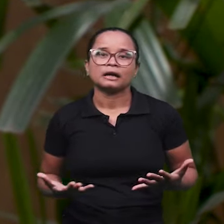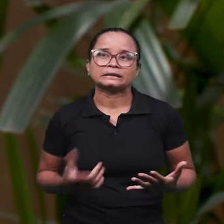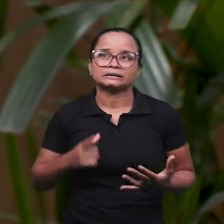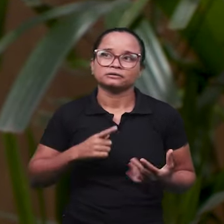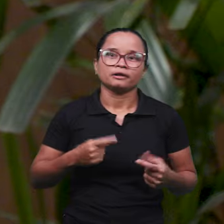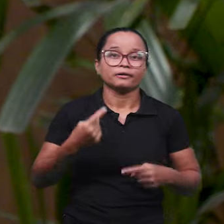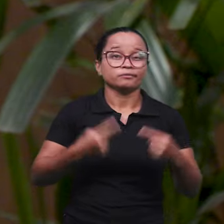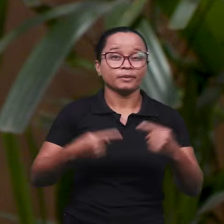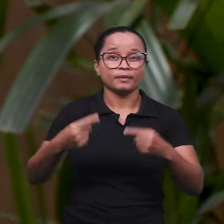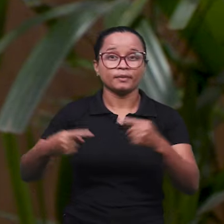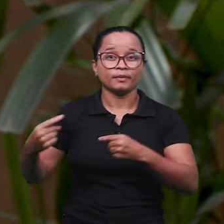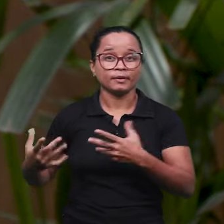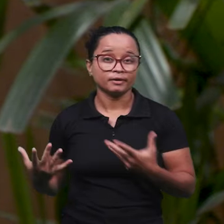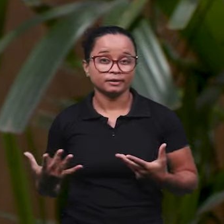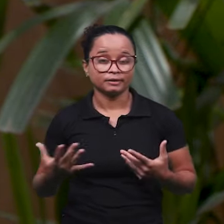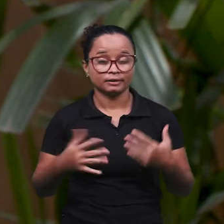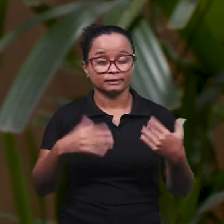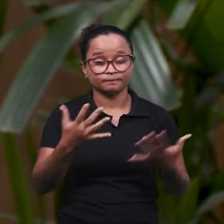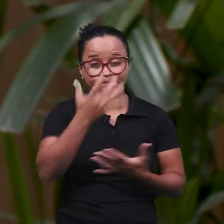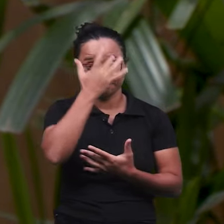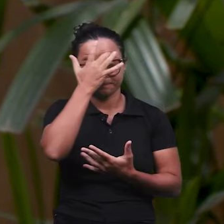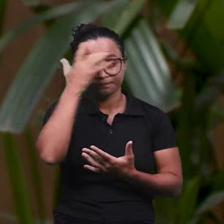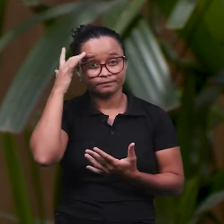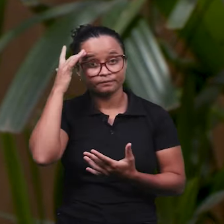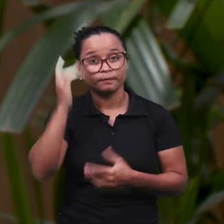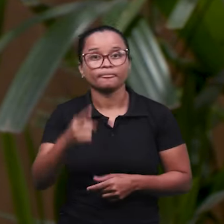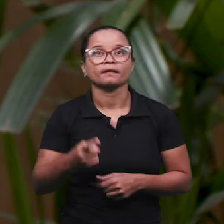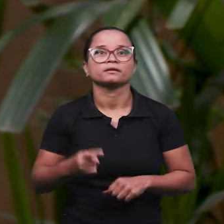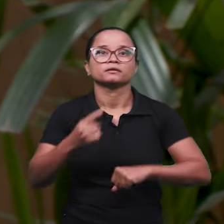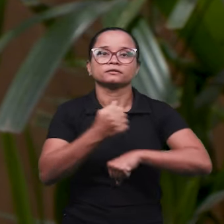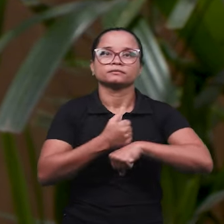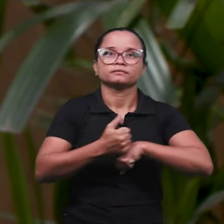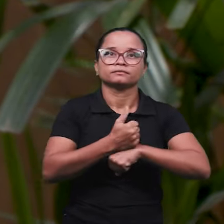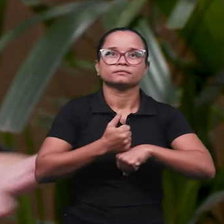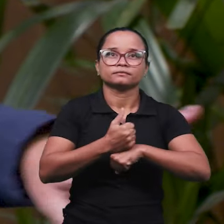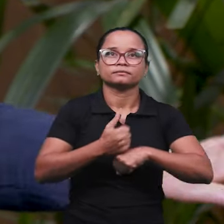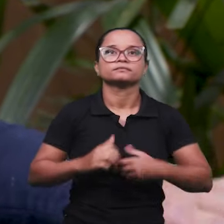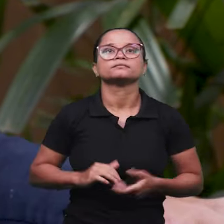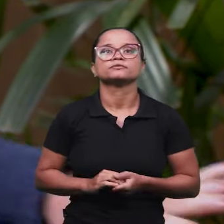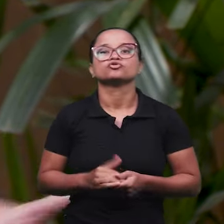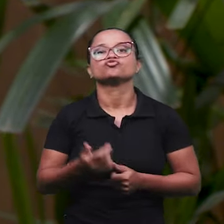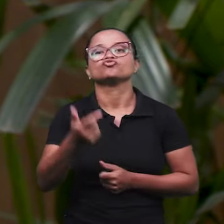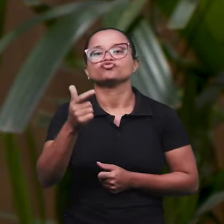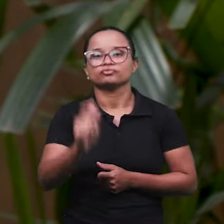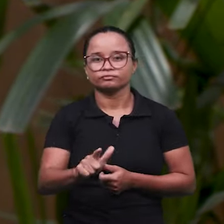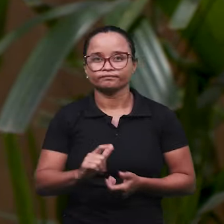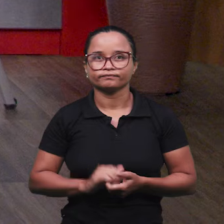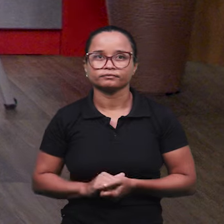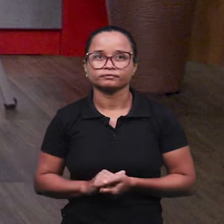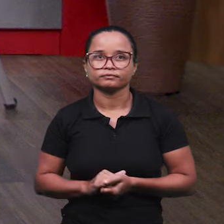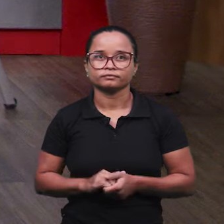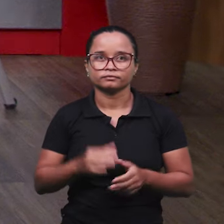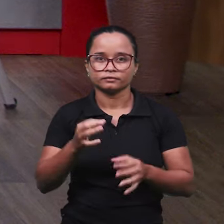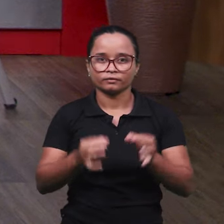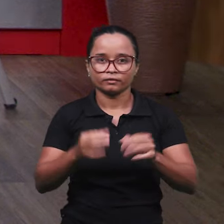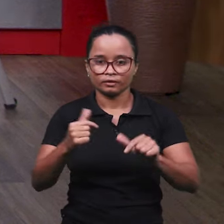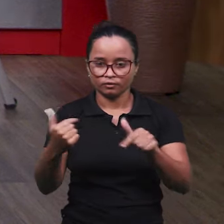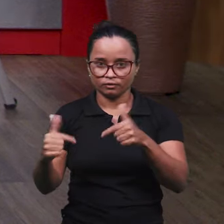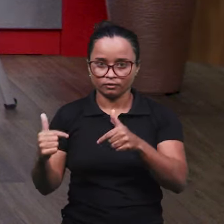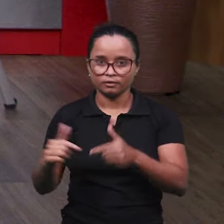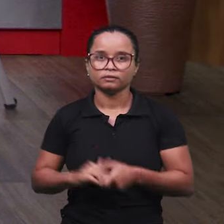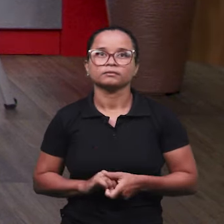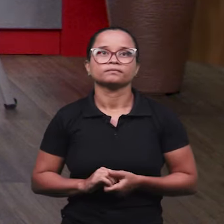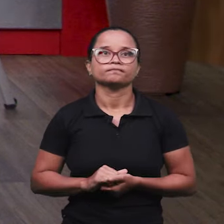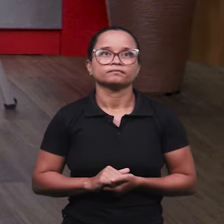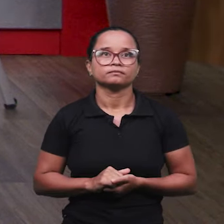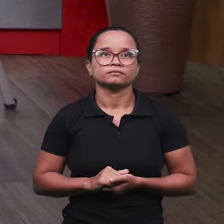polêmica. Então, aí a pessoa tem que buscar mesmo, de fato, um profissional, aí para recorrer de novo, né? Justiça do Trabalho para ver com o